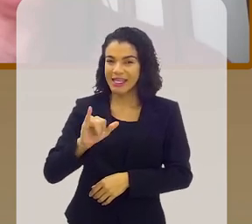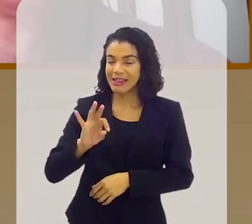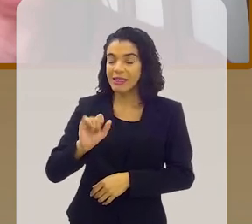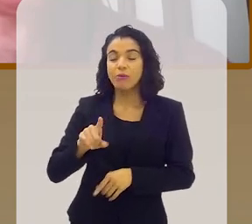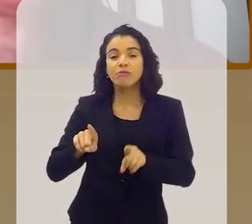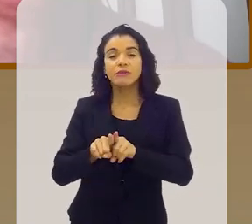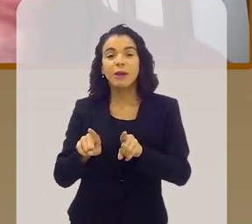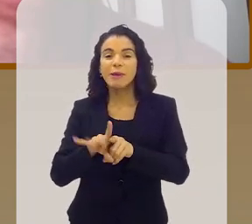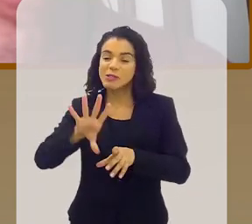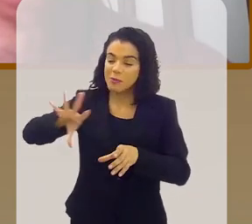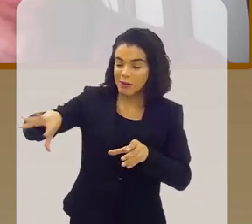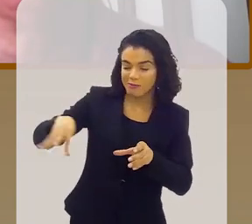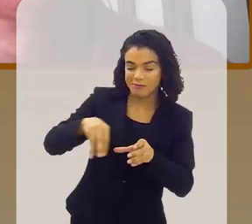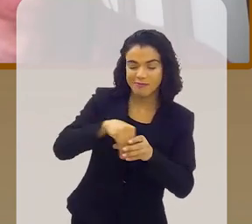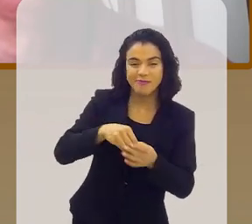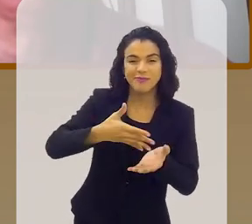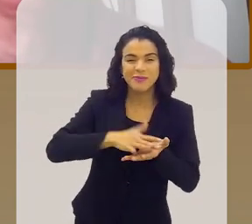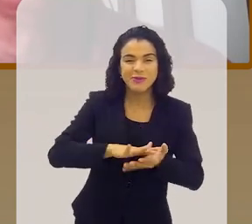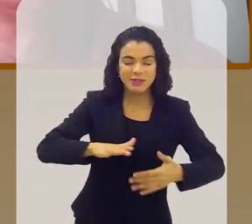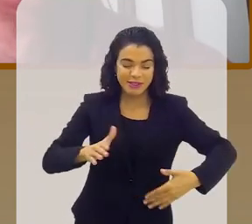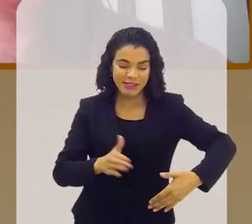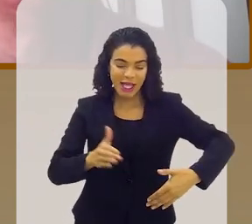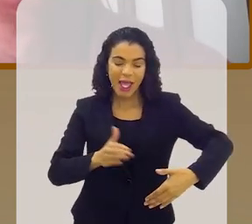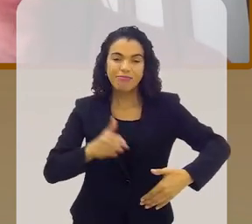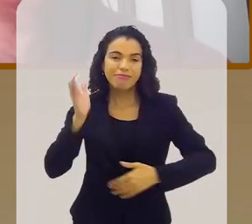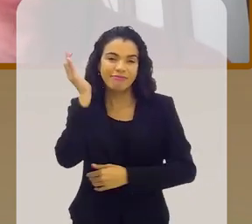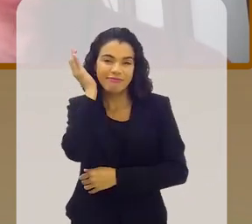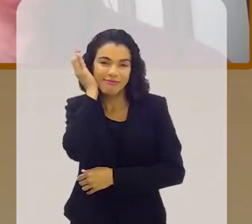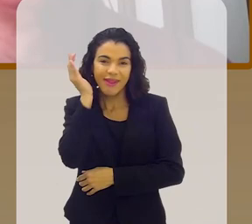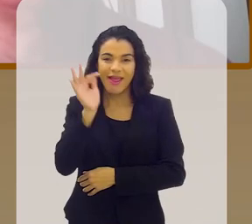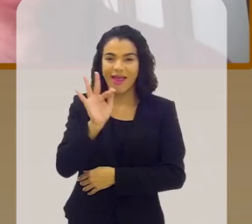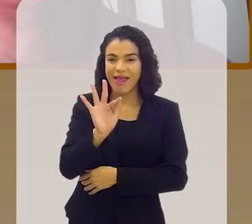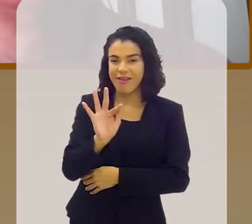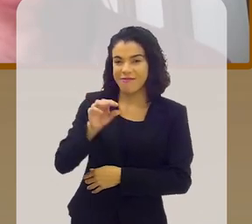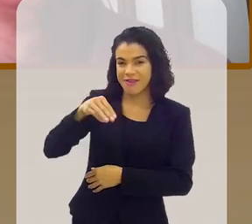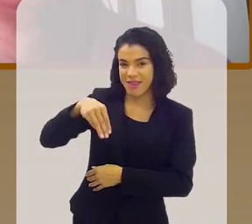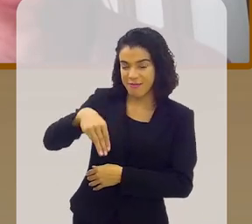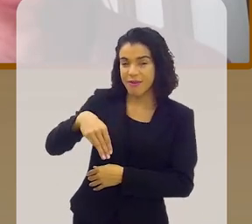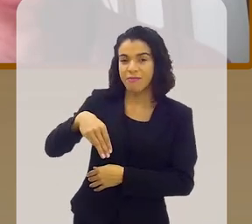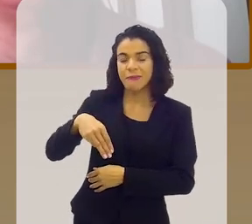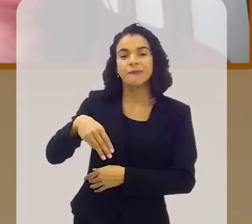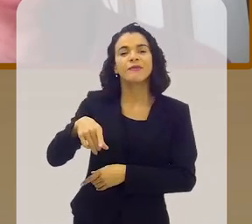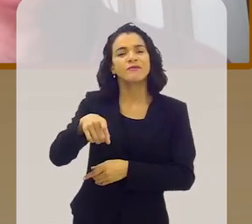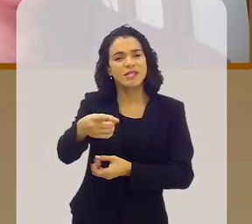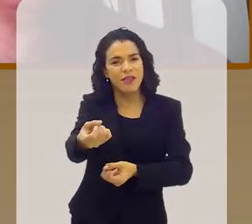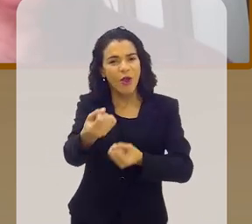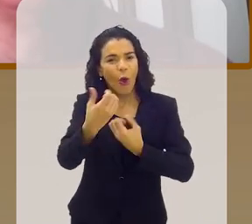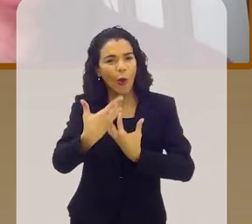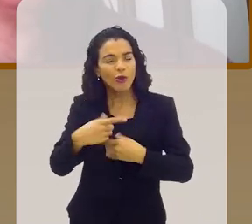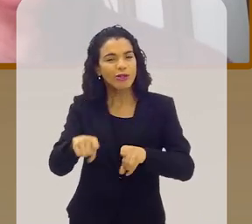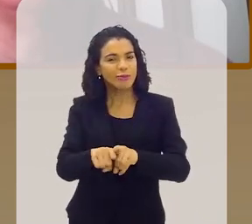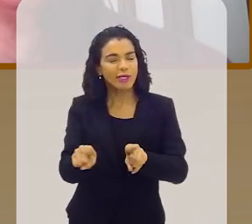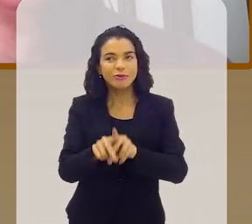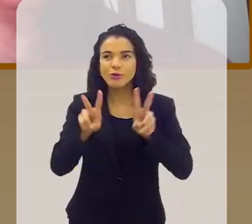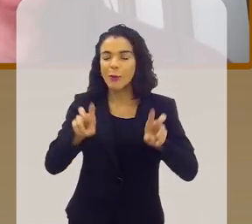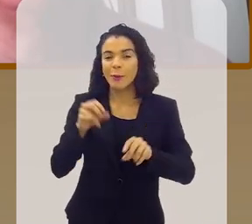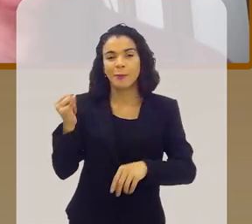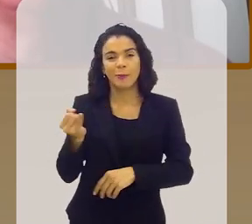a inserção do samba nas rádios FM e foi muito importante também